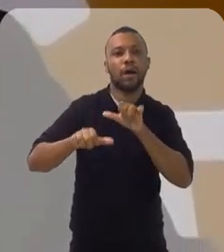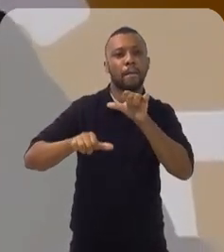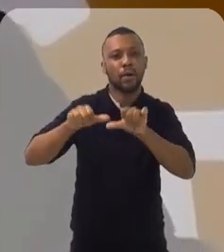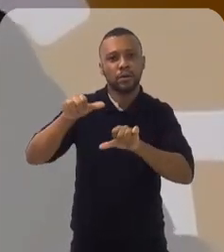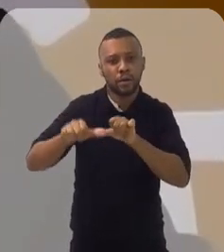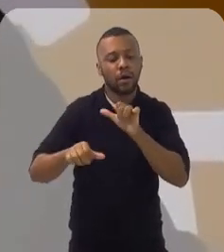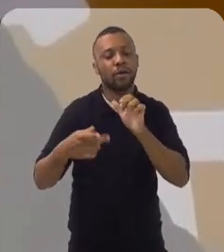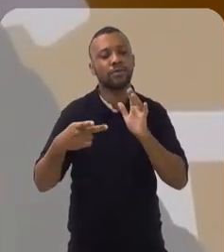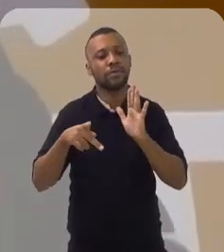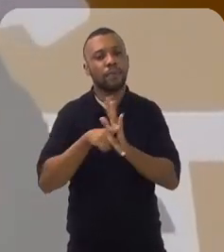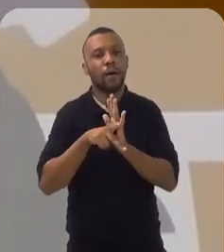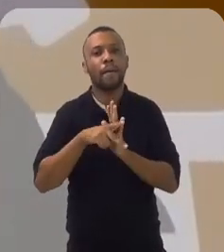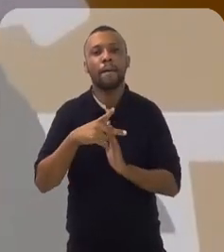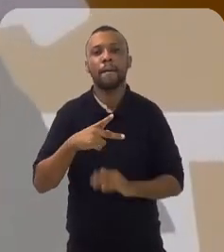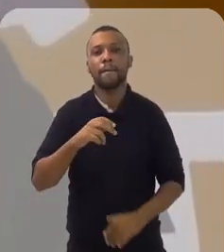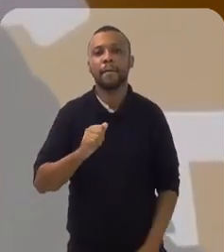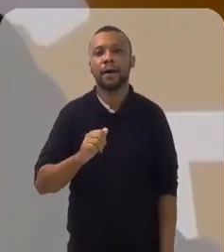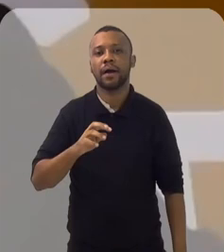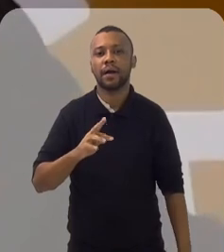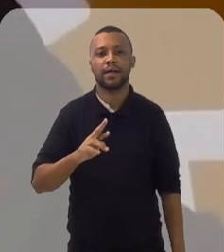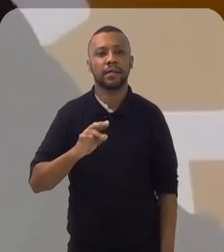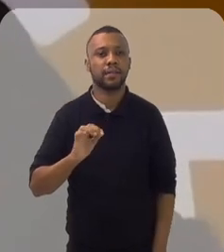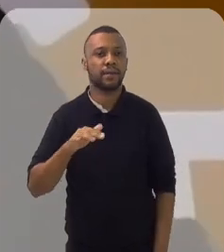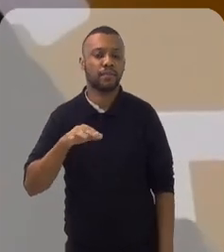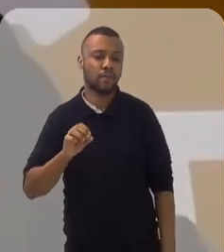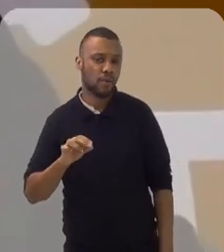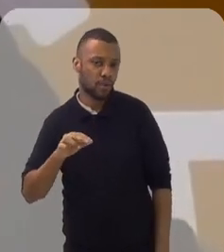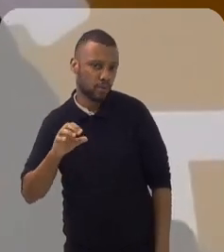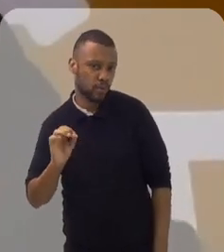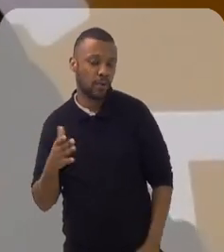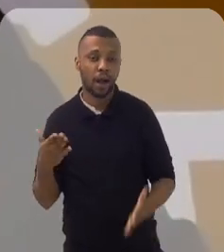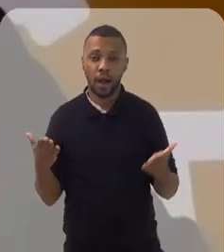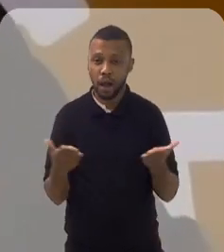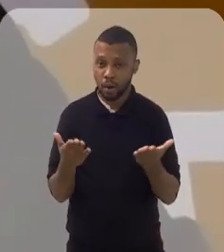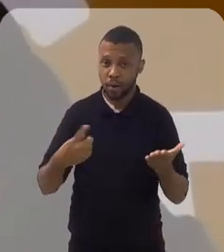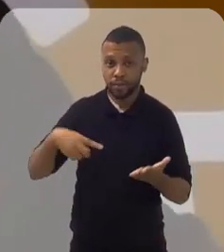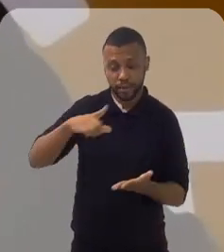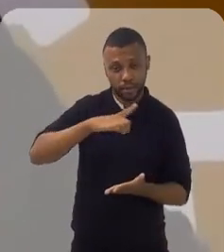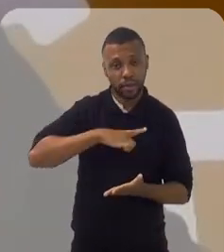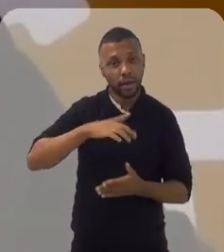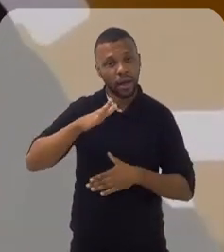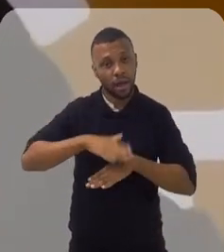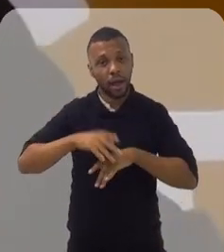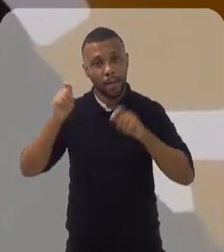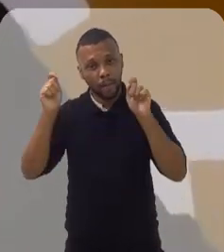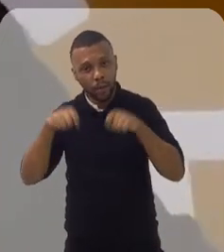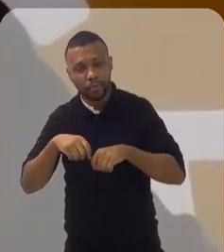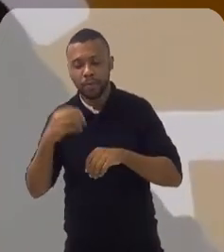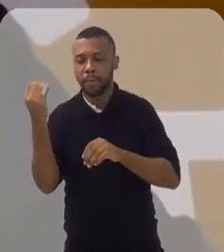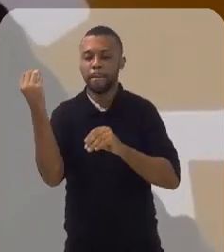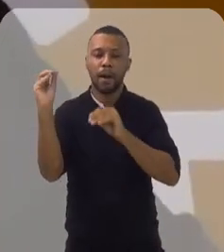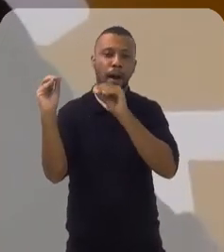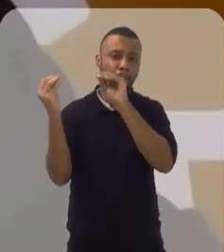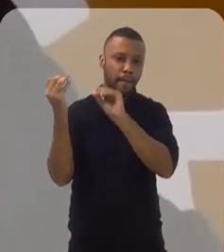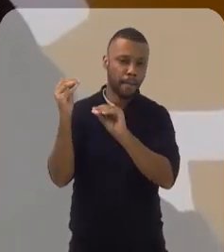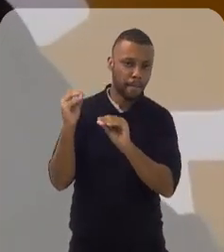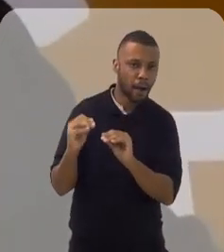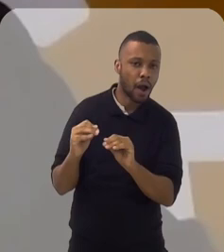codificações de patrimônio, a possibilidade de você agora descrever nas deduções